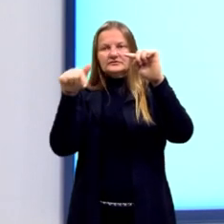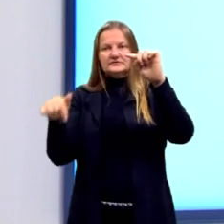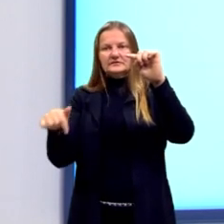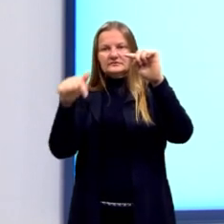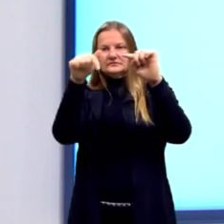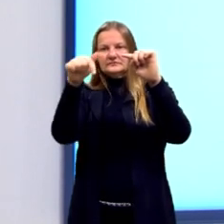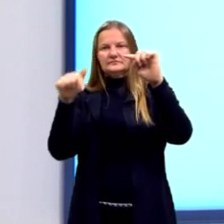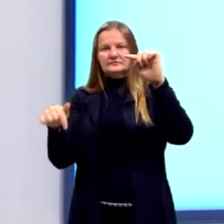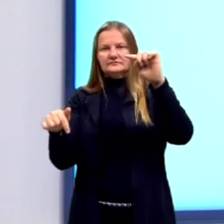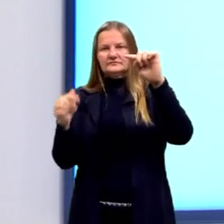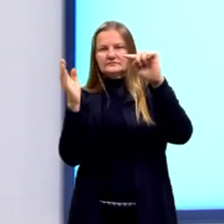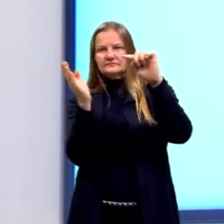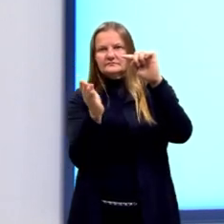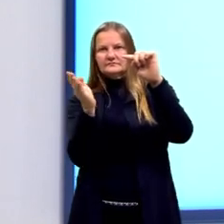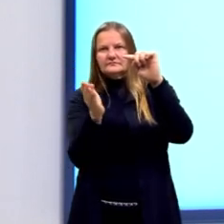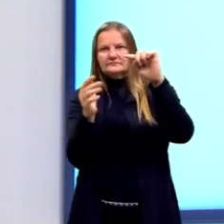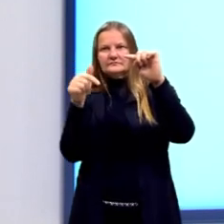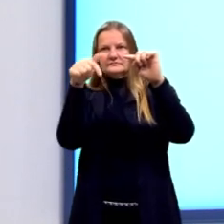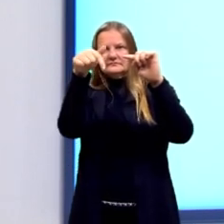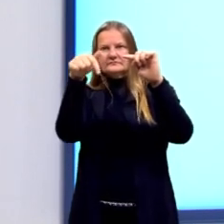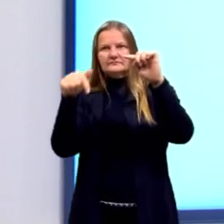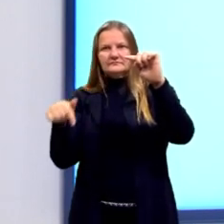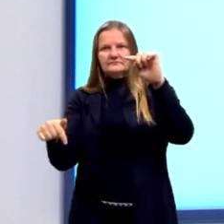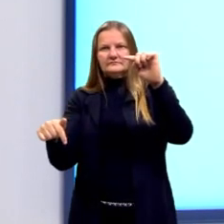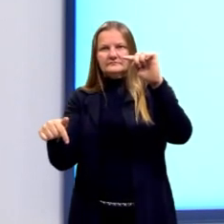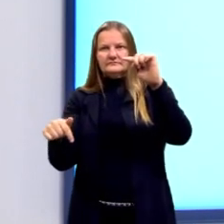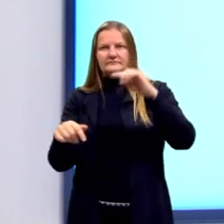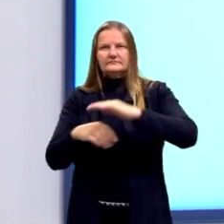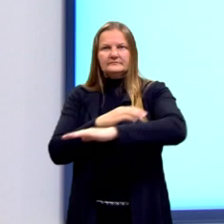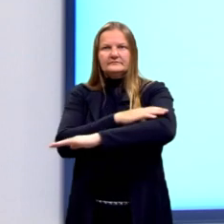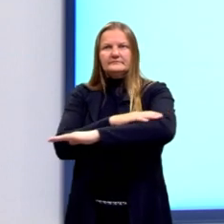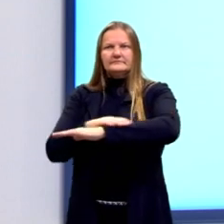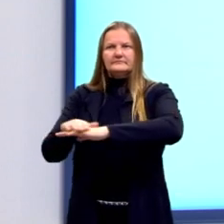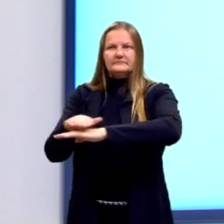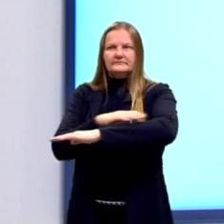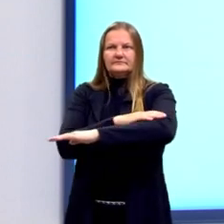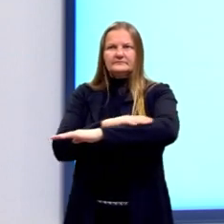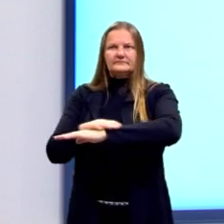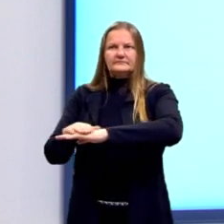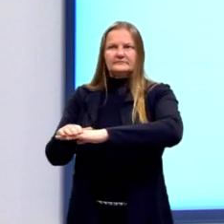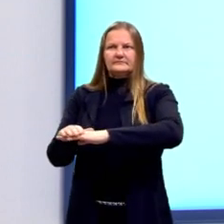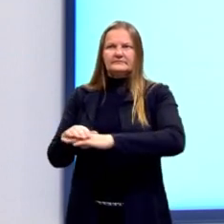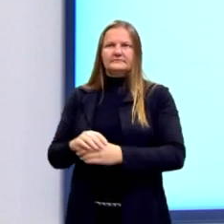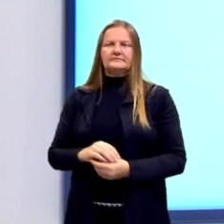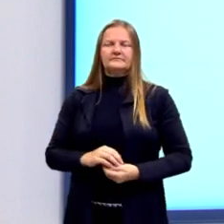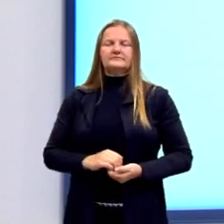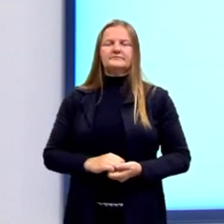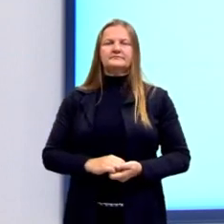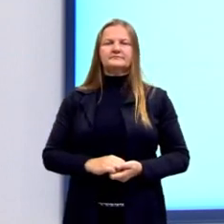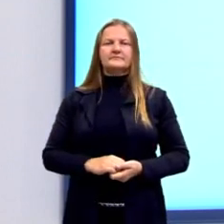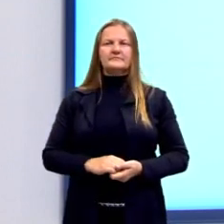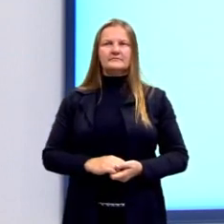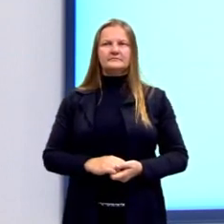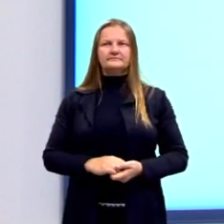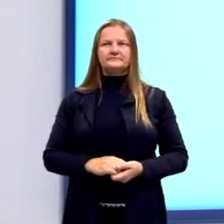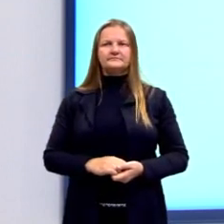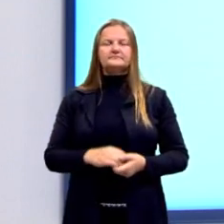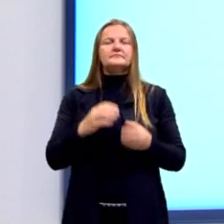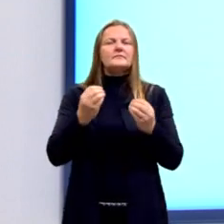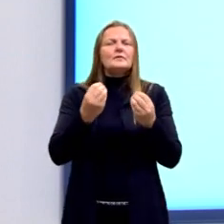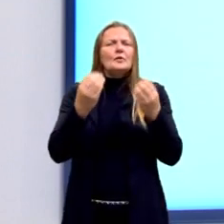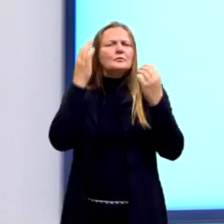segmentos ficou com 7 centímetros. Nós queremos, então, para resolver a questão,